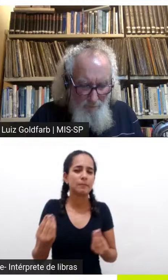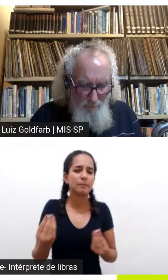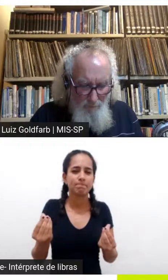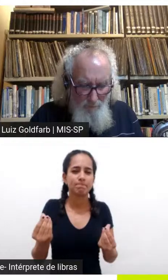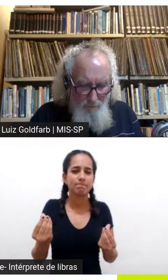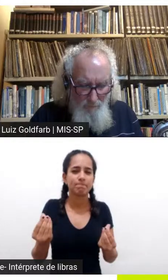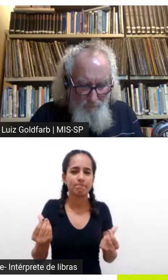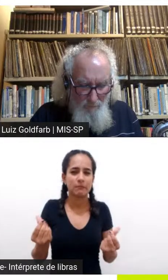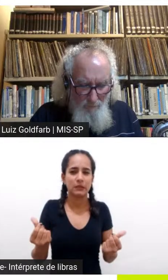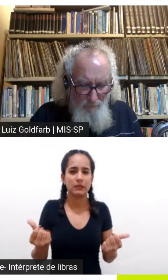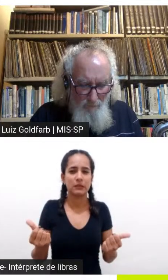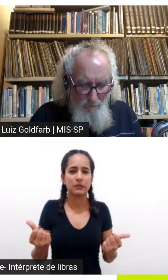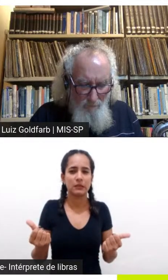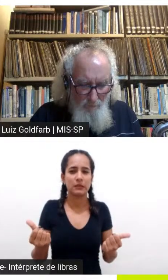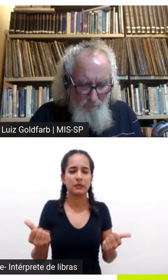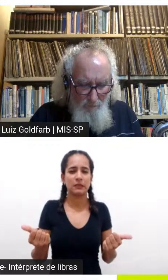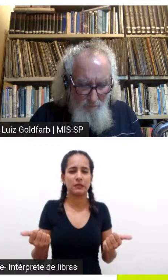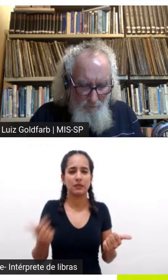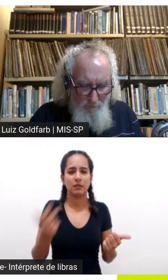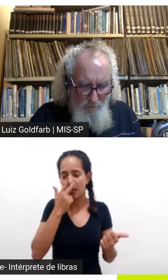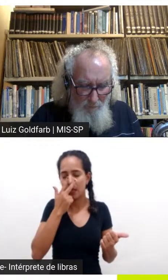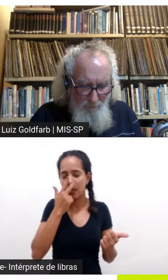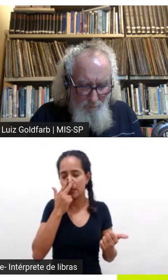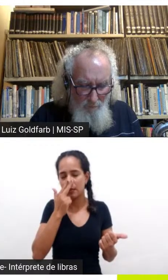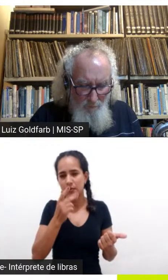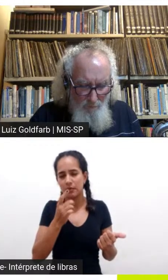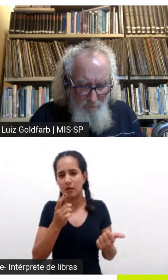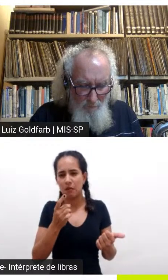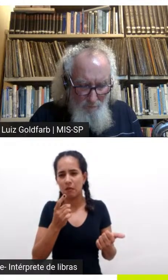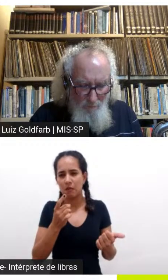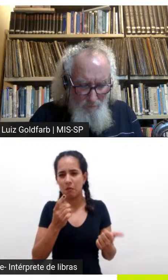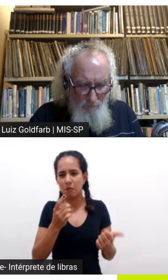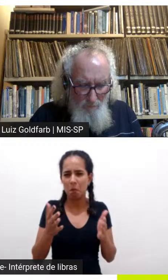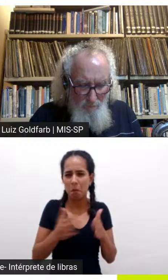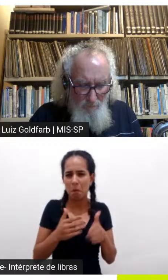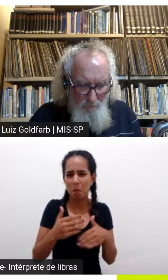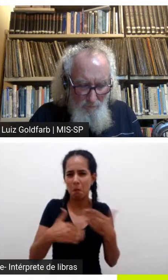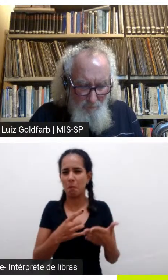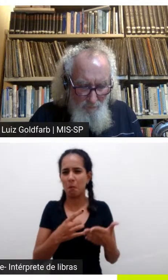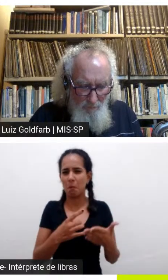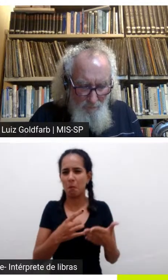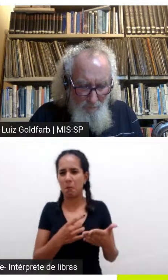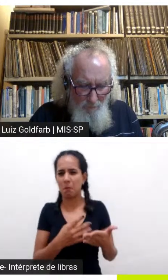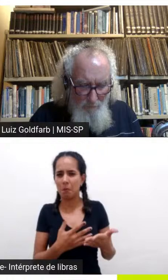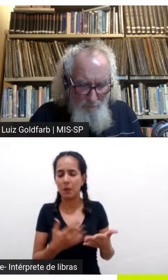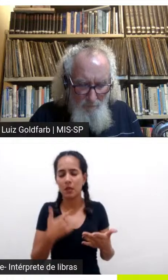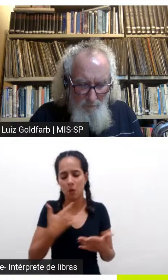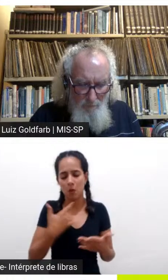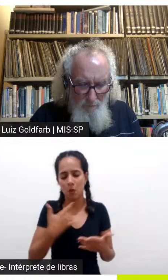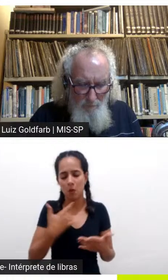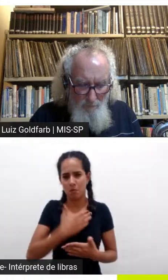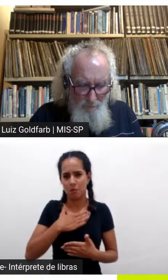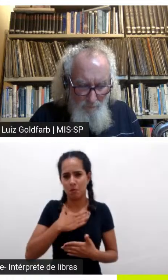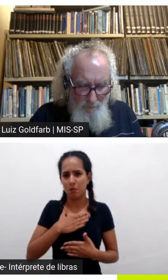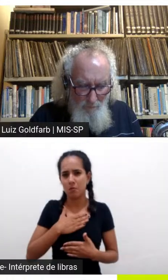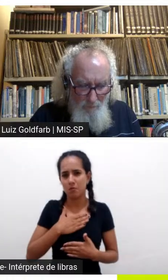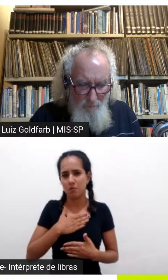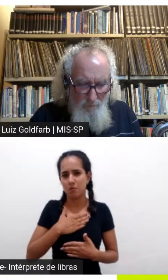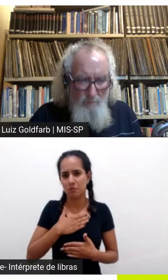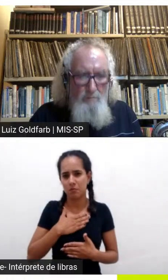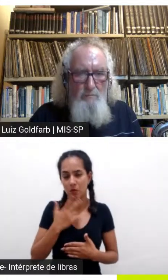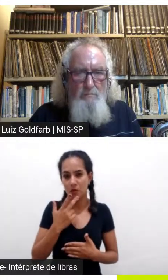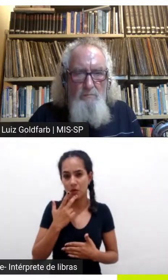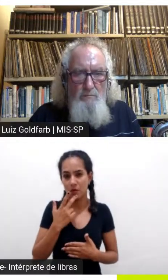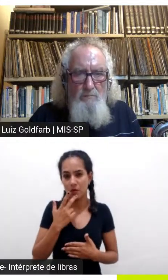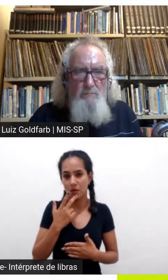como um medo do progresso e assim tem um amigo meu é designer que fala foguete não tem ré